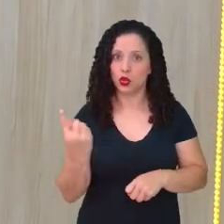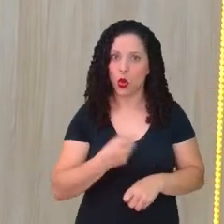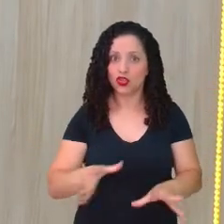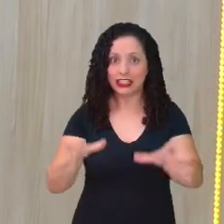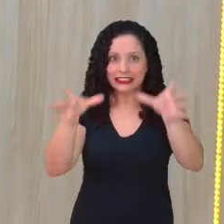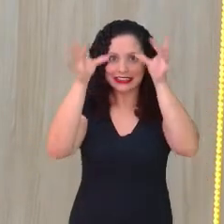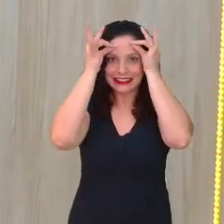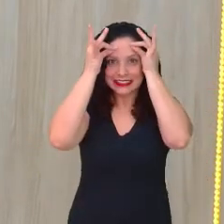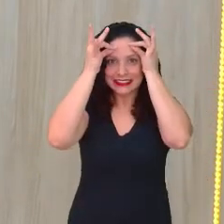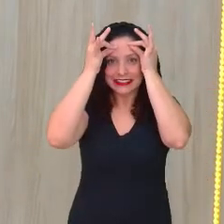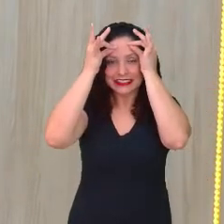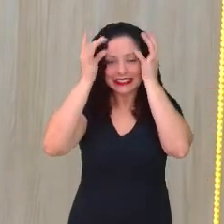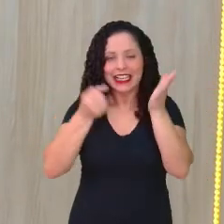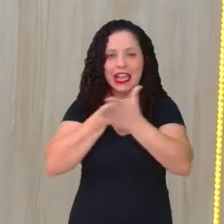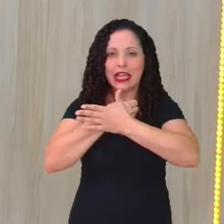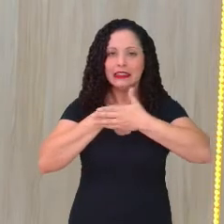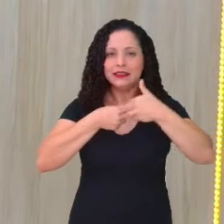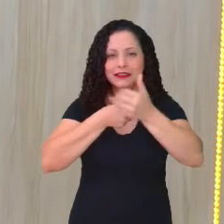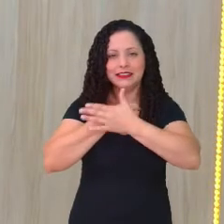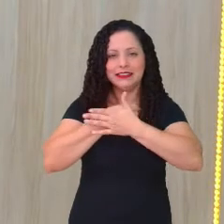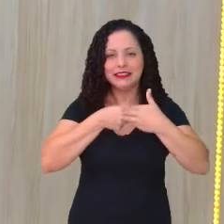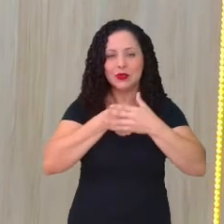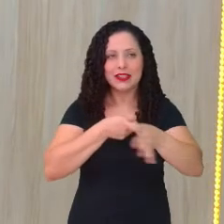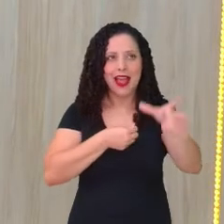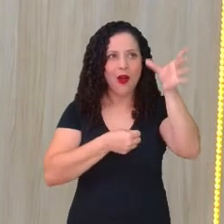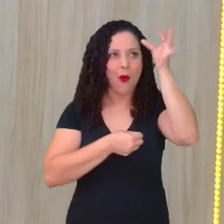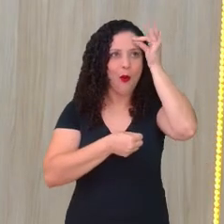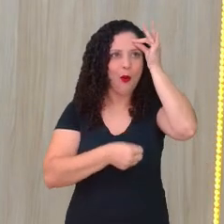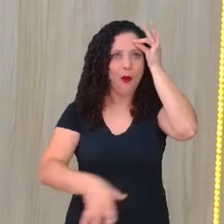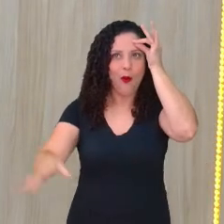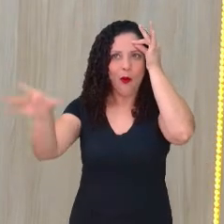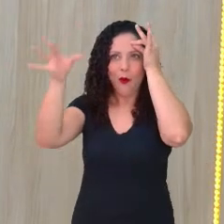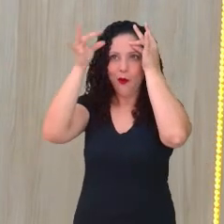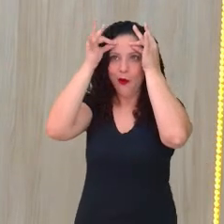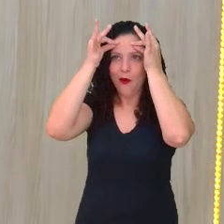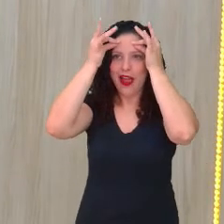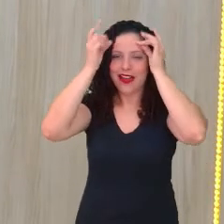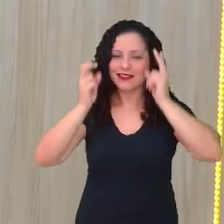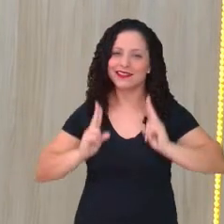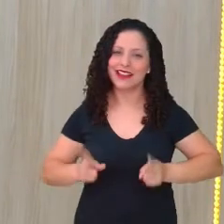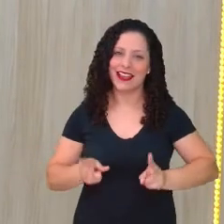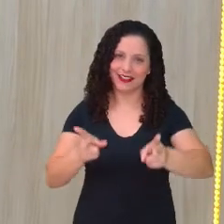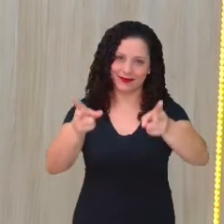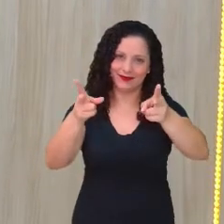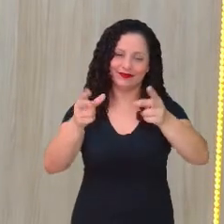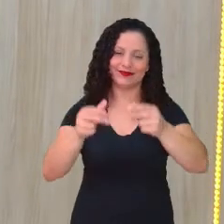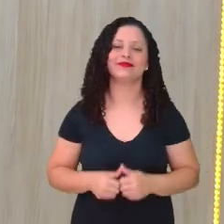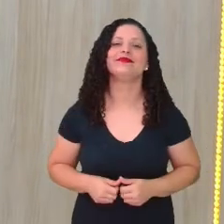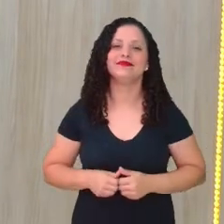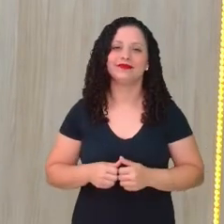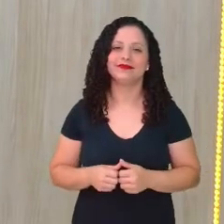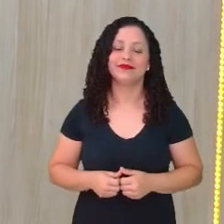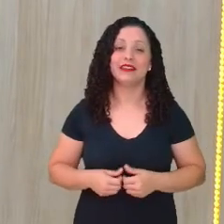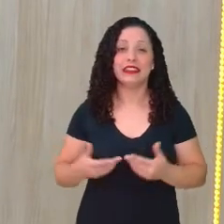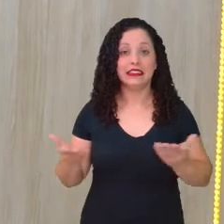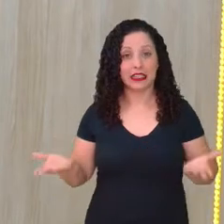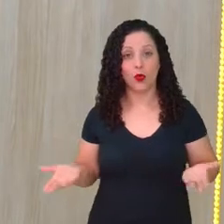com carinho, essa informação fica para sempre. Então, no nosso ambiente